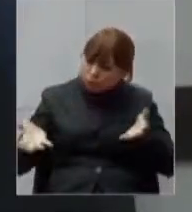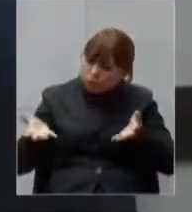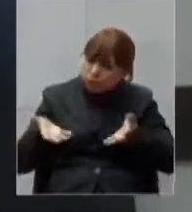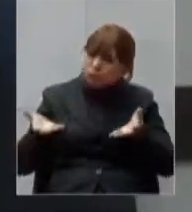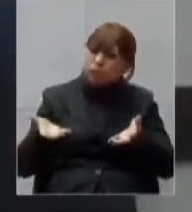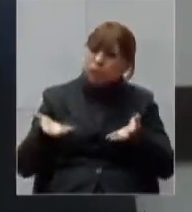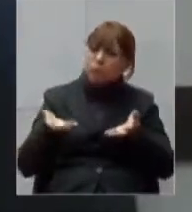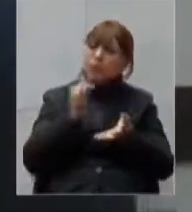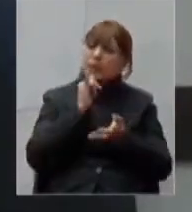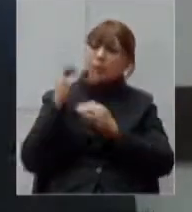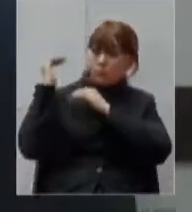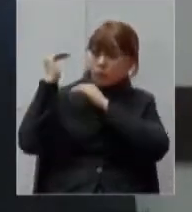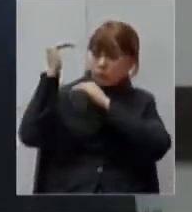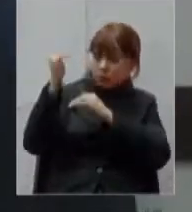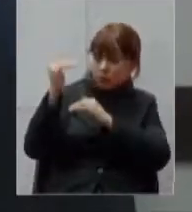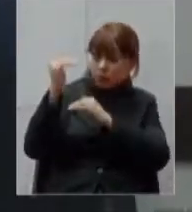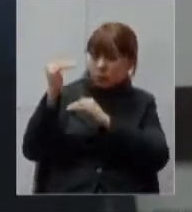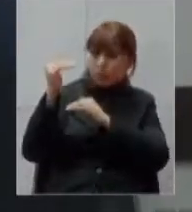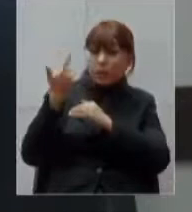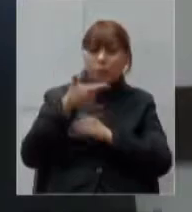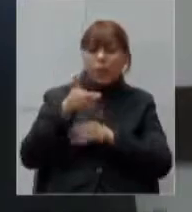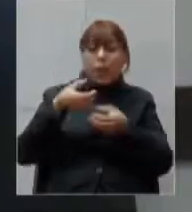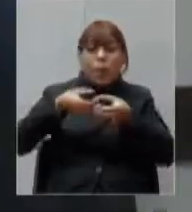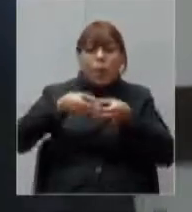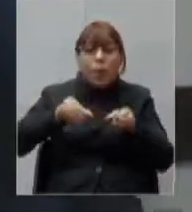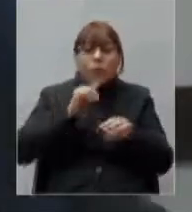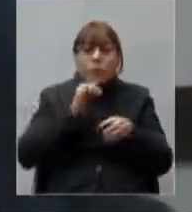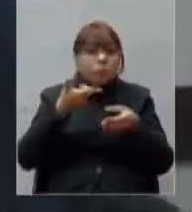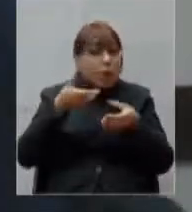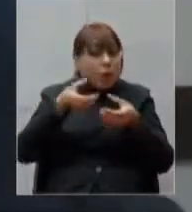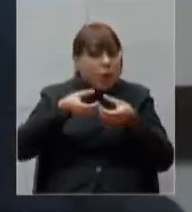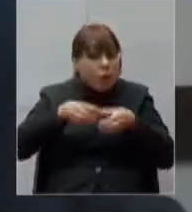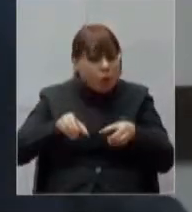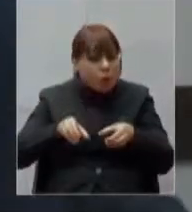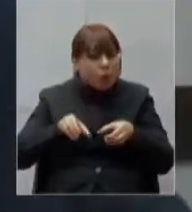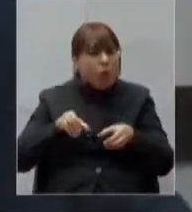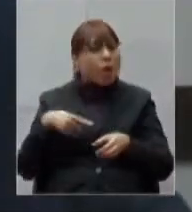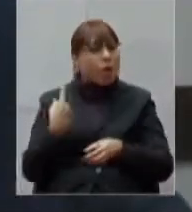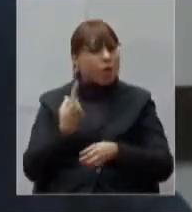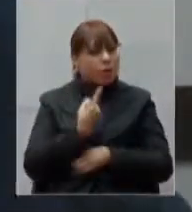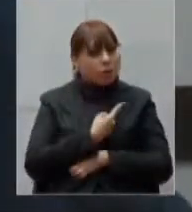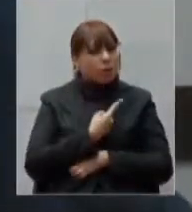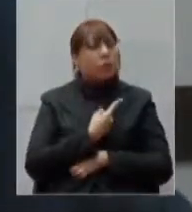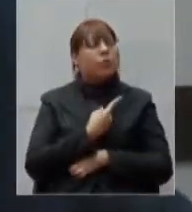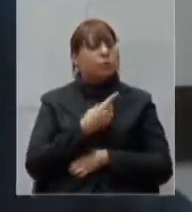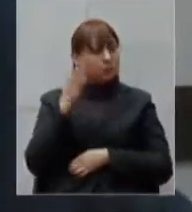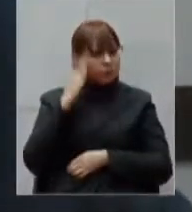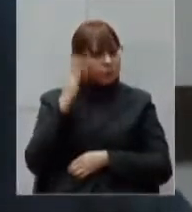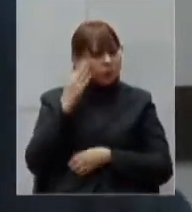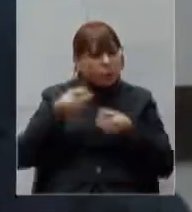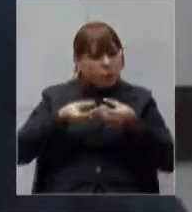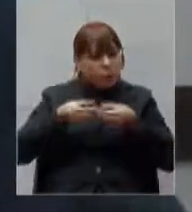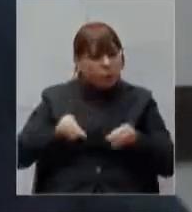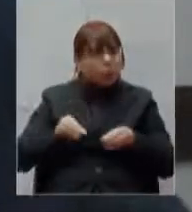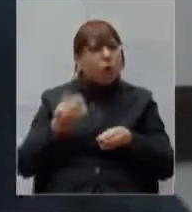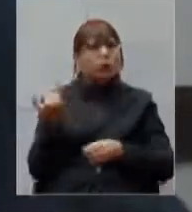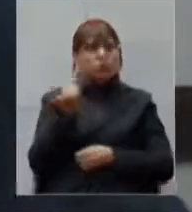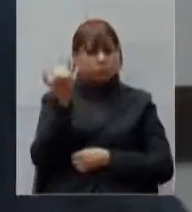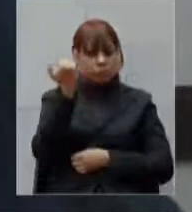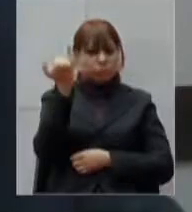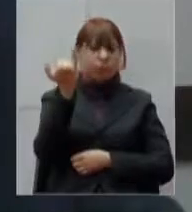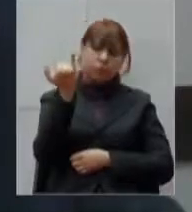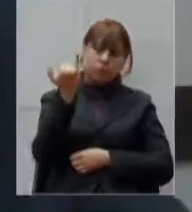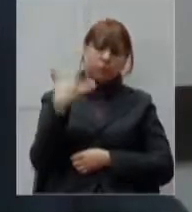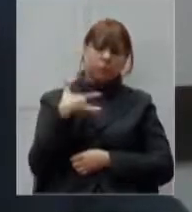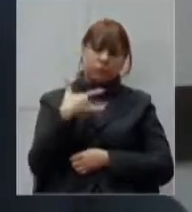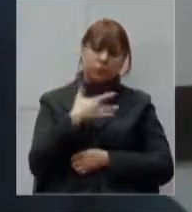exemplo a cesta básica não vem ovo e a gente tem buscado ovo que é uma fonte proteica da